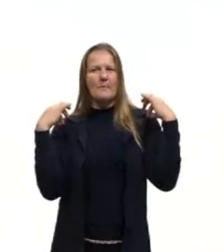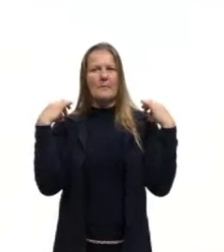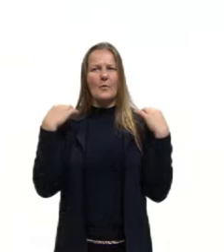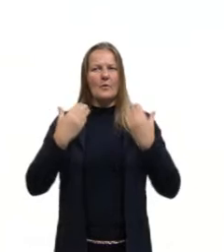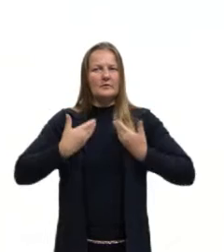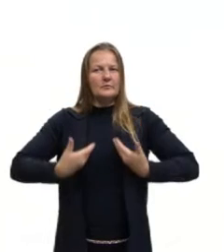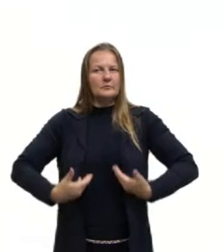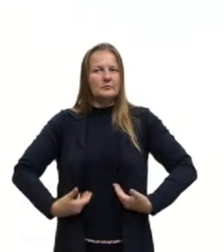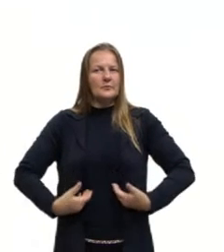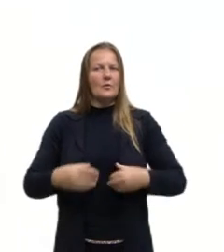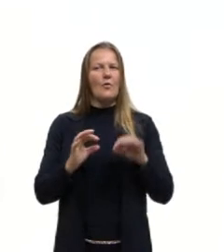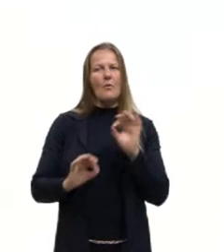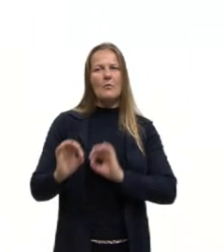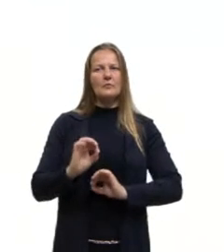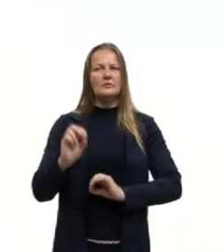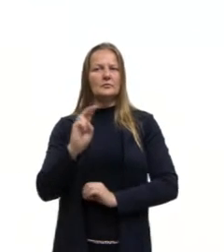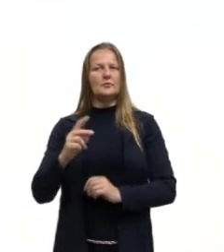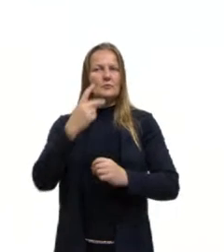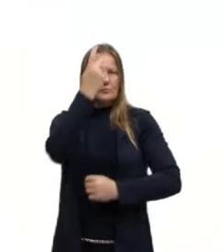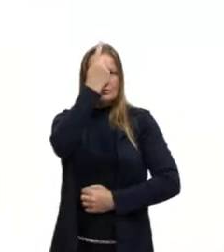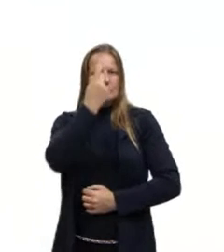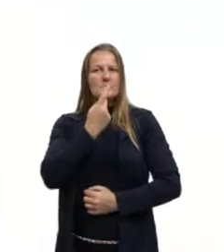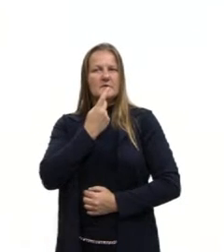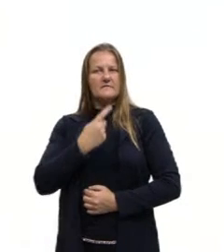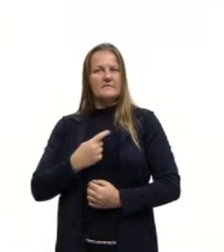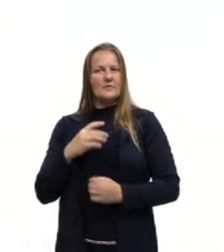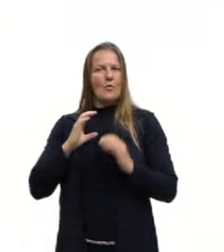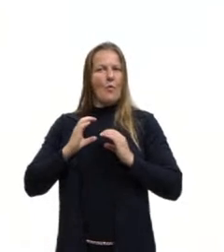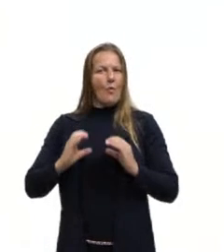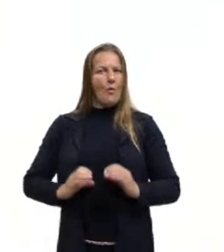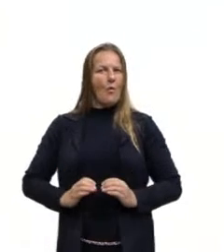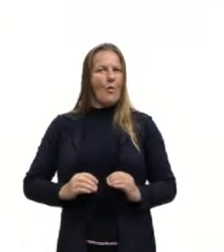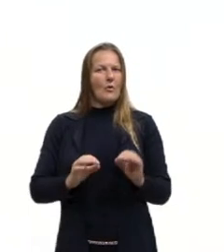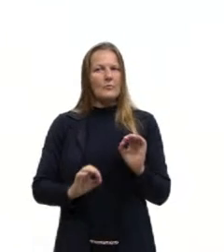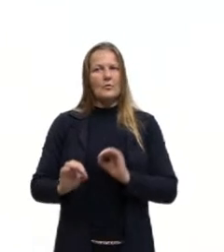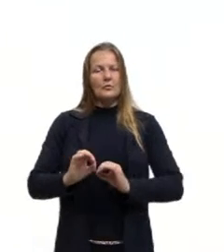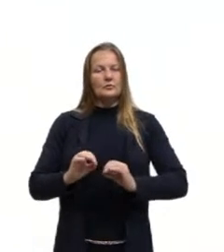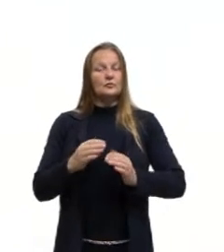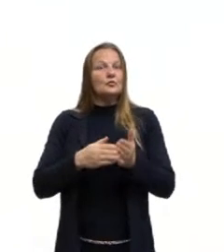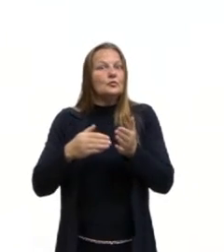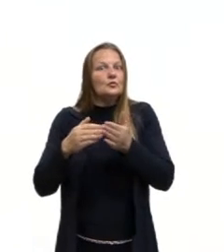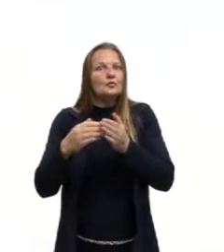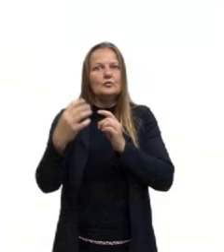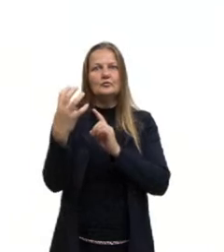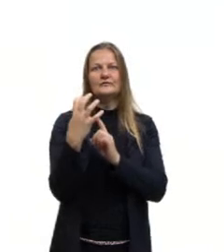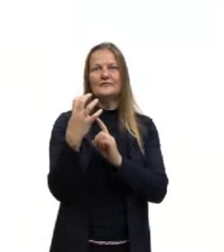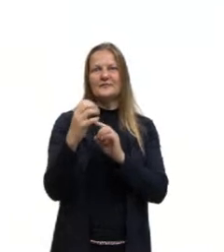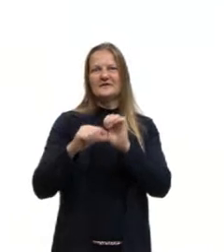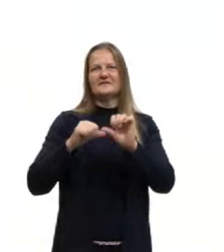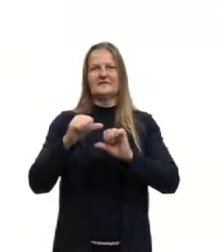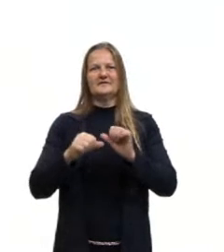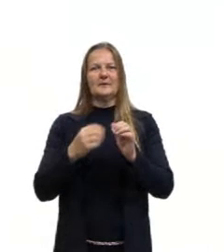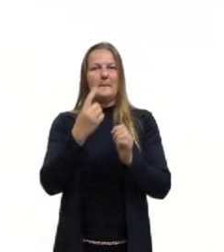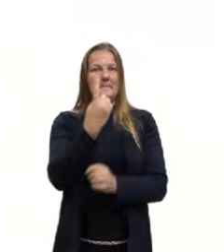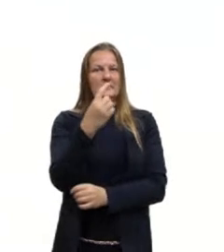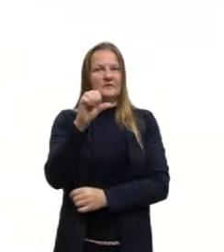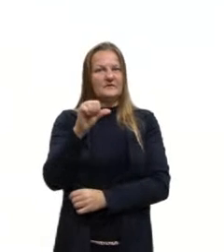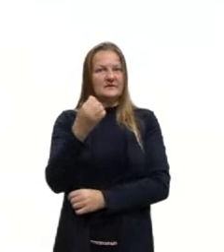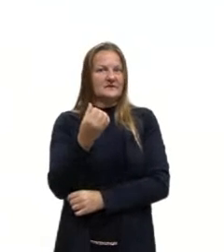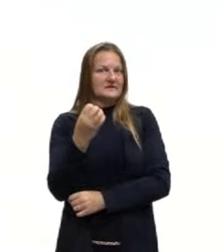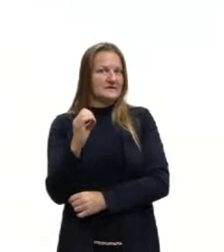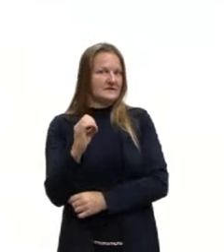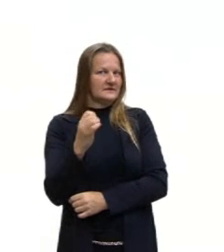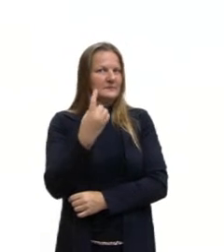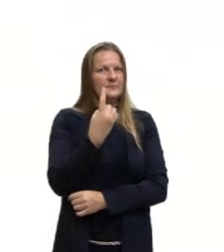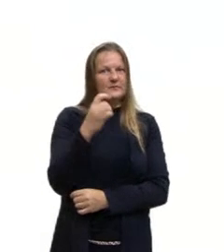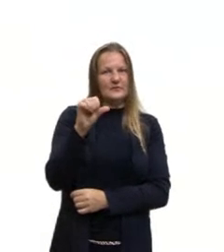se vestir, da postura do corpo, do jeito de se comportar, fica também, é uma década conhecida muito